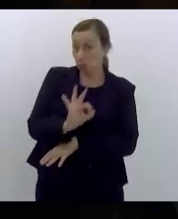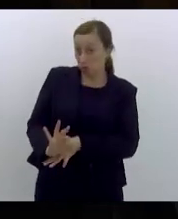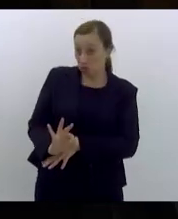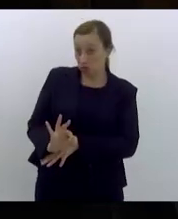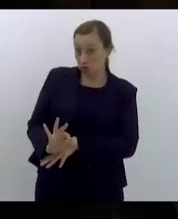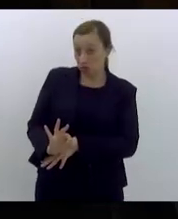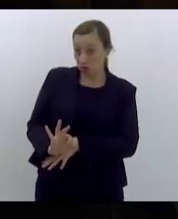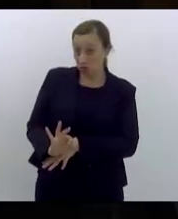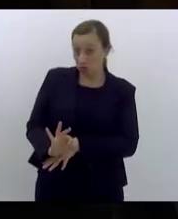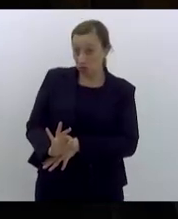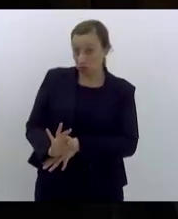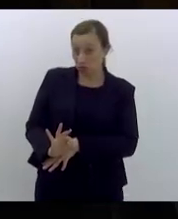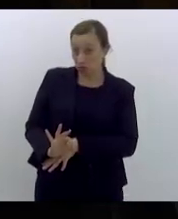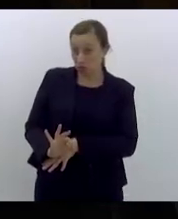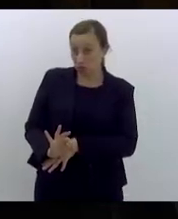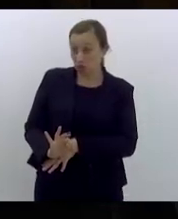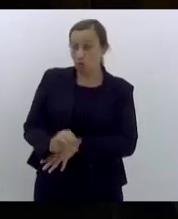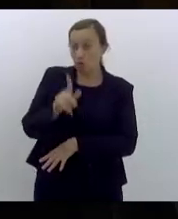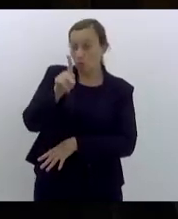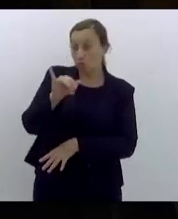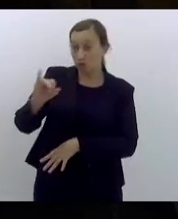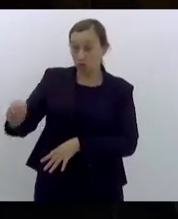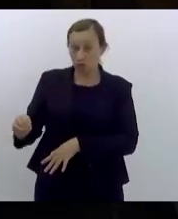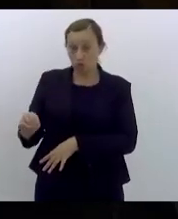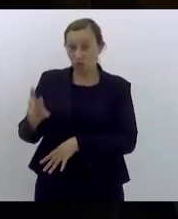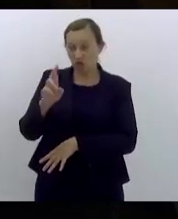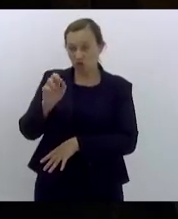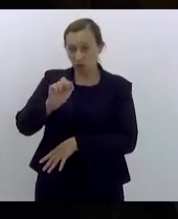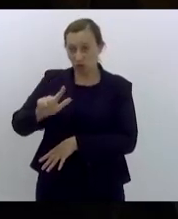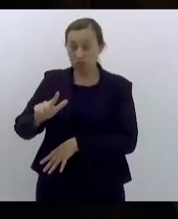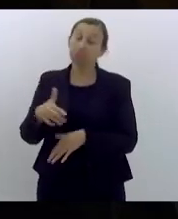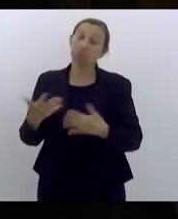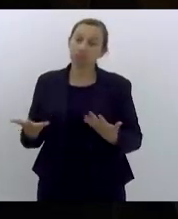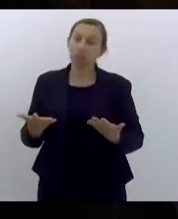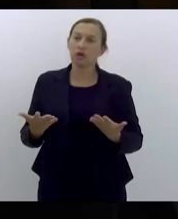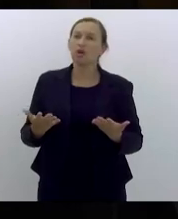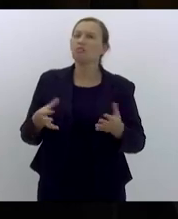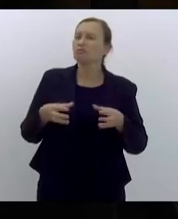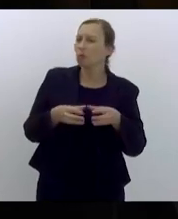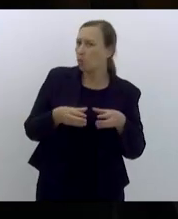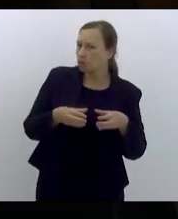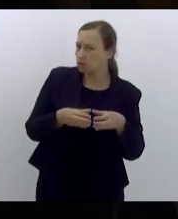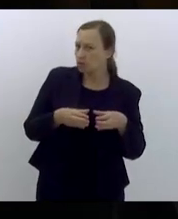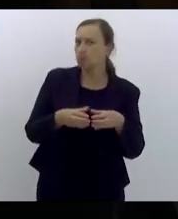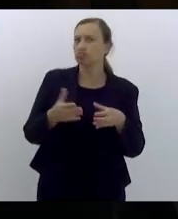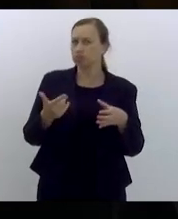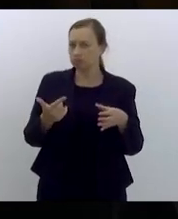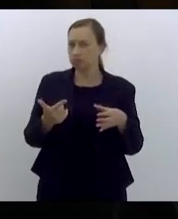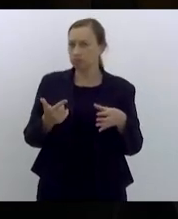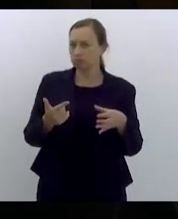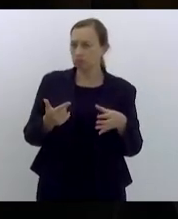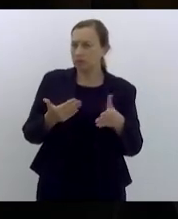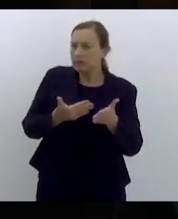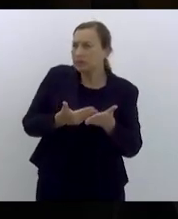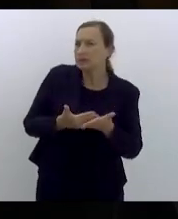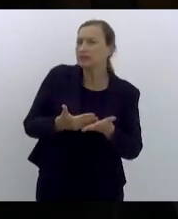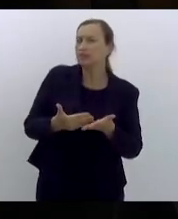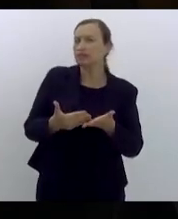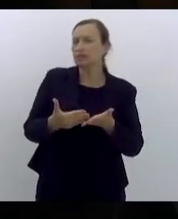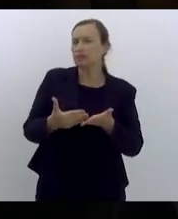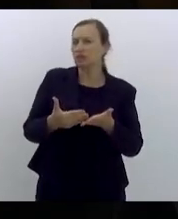para estabelecimento de um piso regional e essa comissão tomando o pé dessa situação